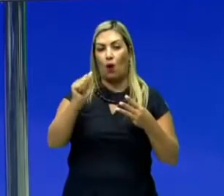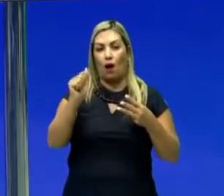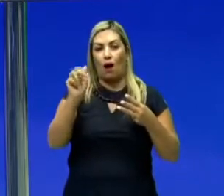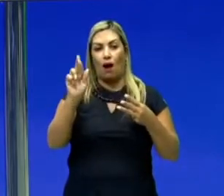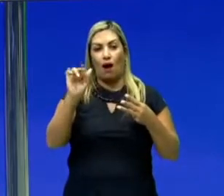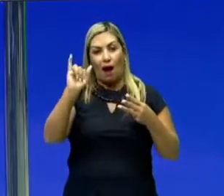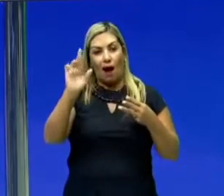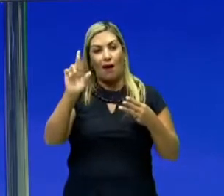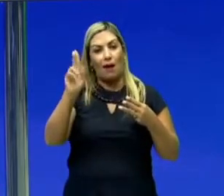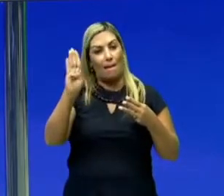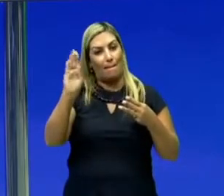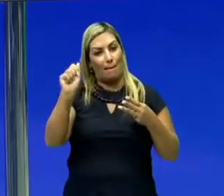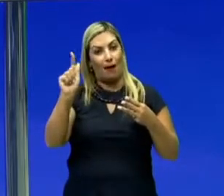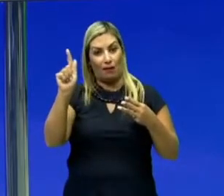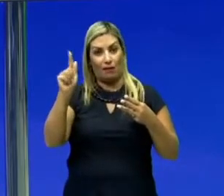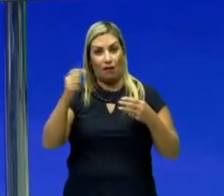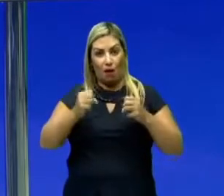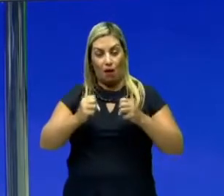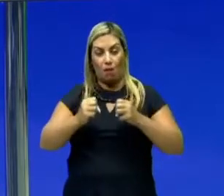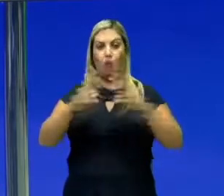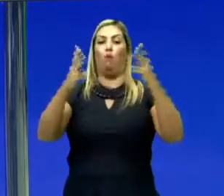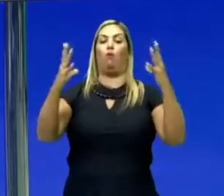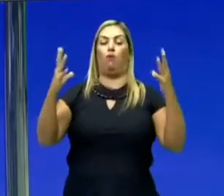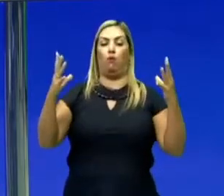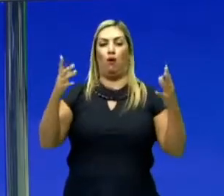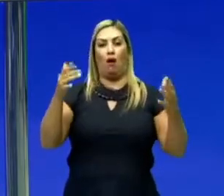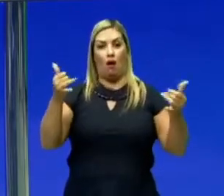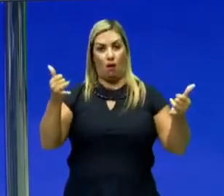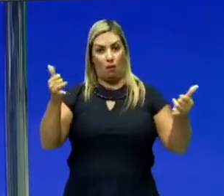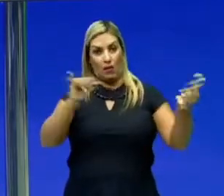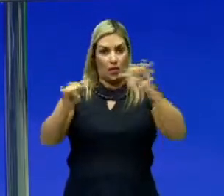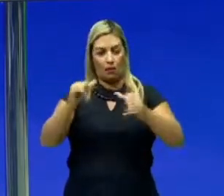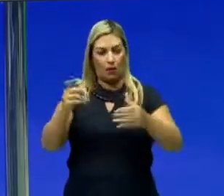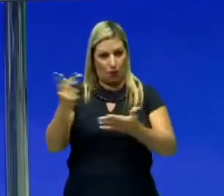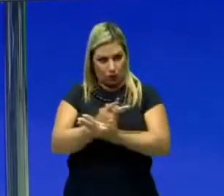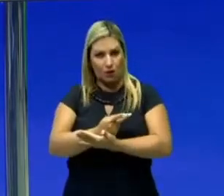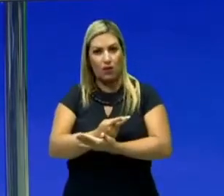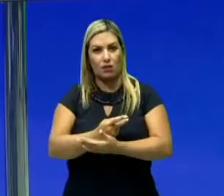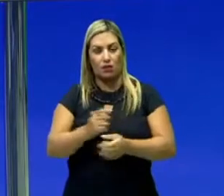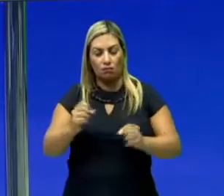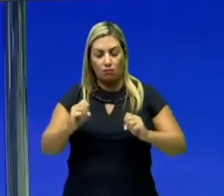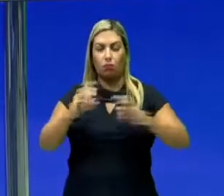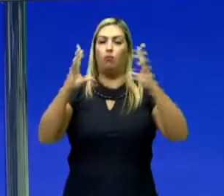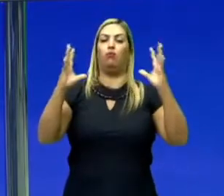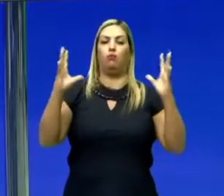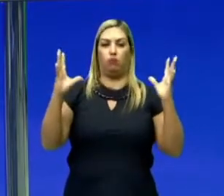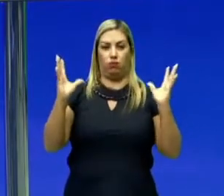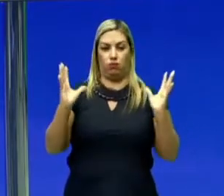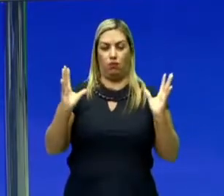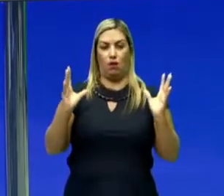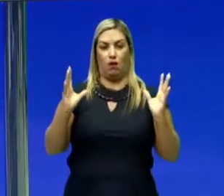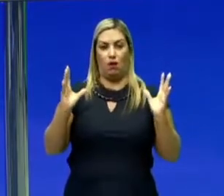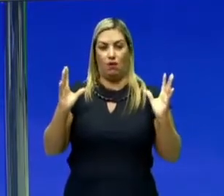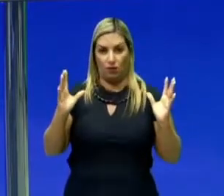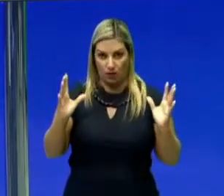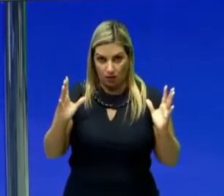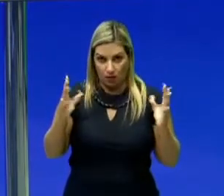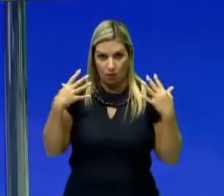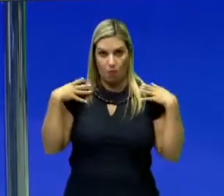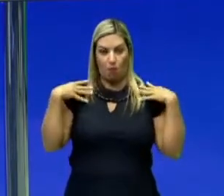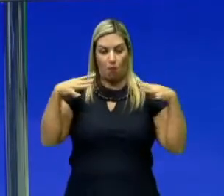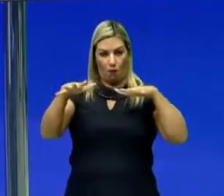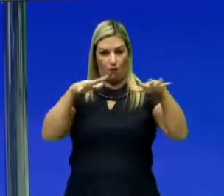O iberg, ele é disparado, ou seja, uma reação química que acontece. E aí, ele é disparado para que você, ao fazer esse